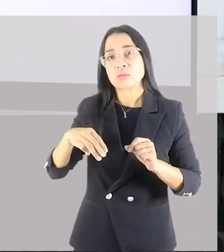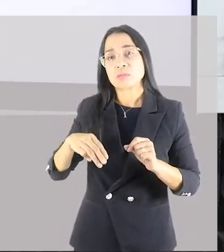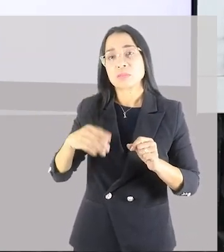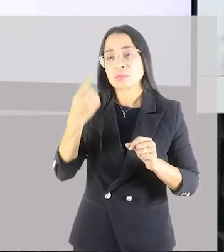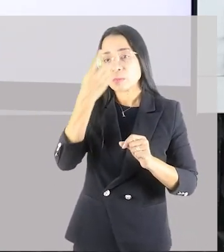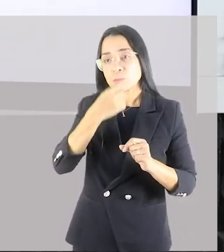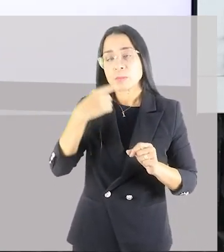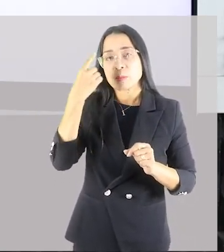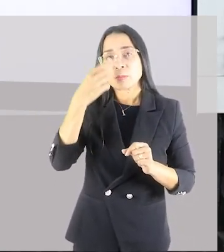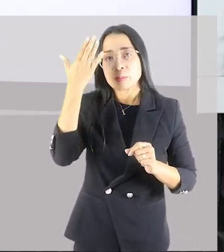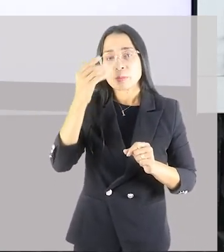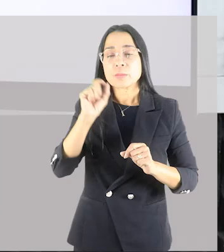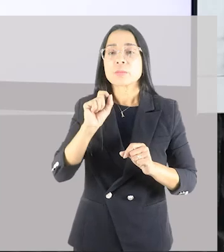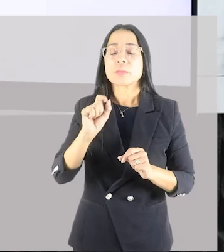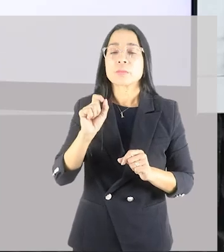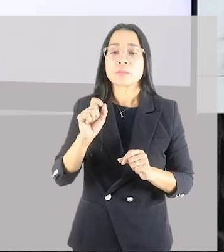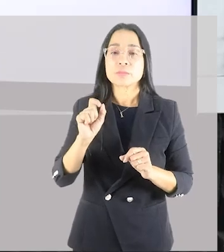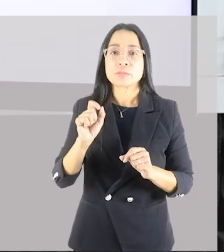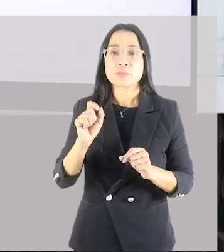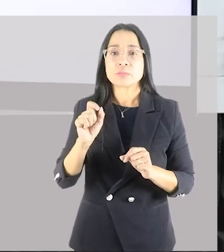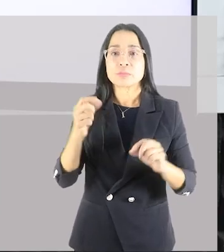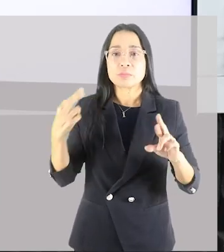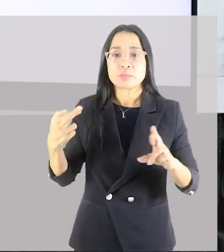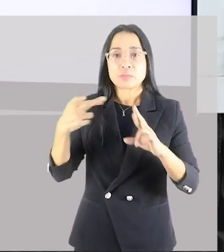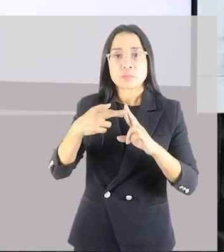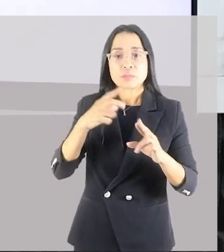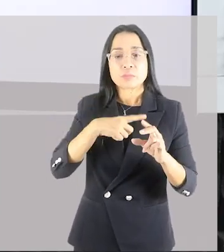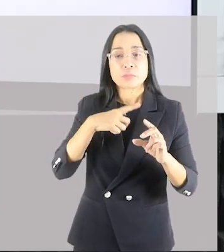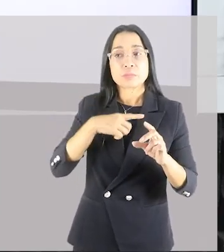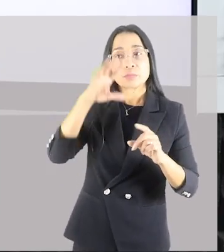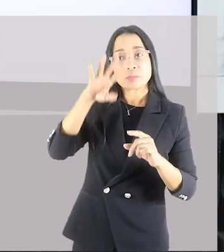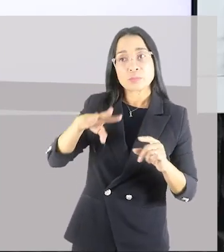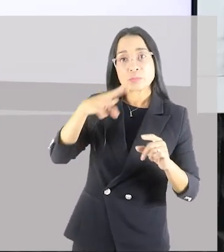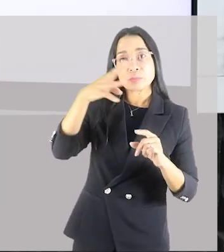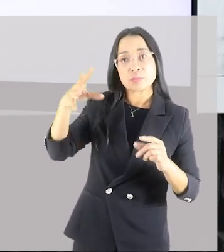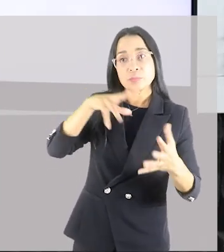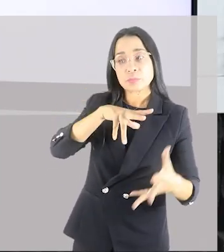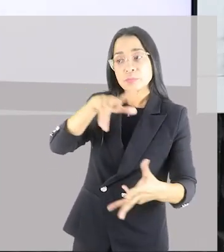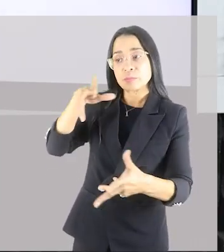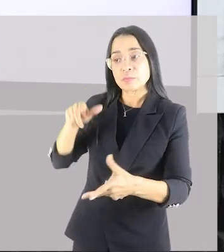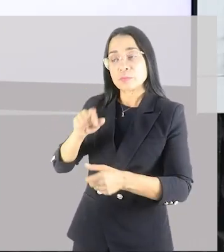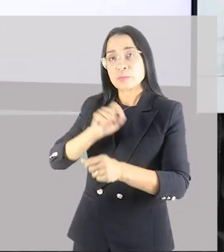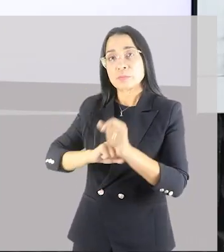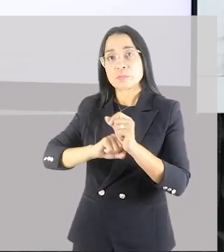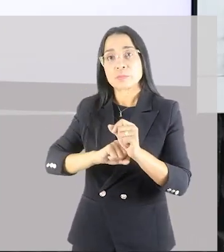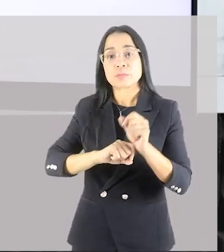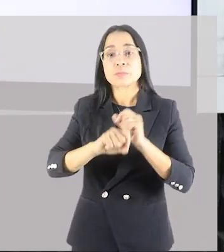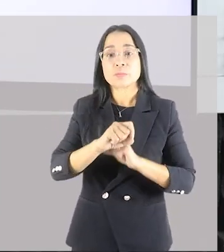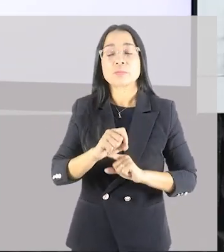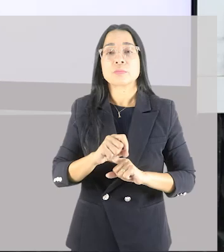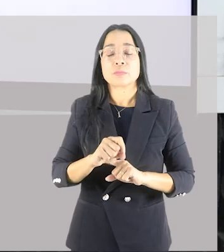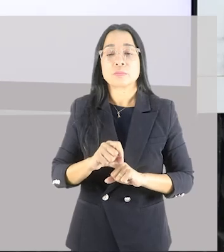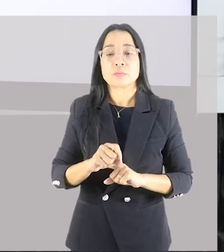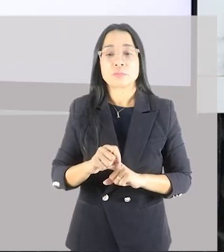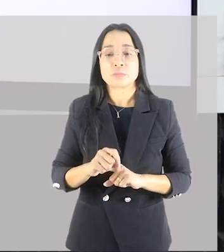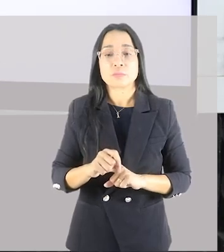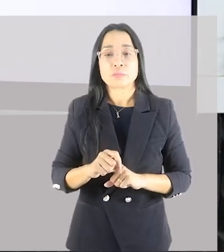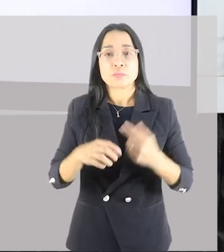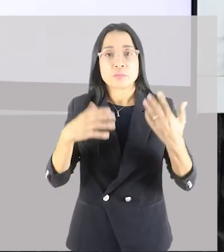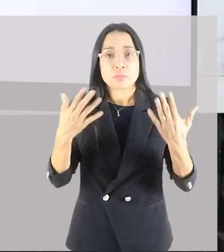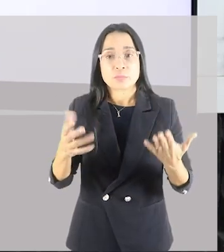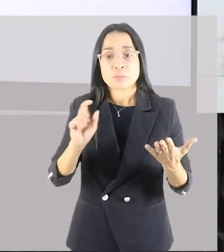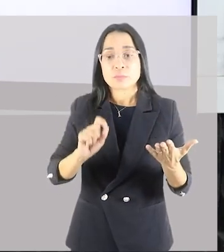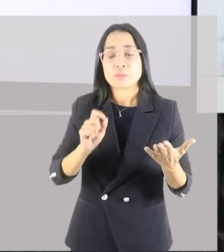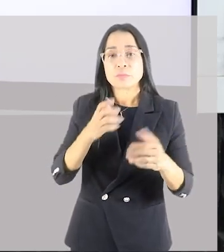Porque nós sabemos que a referência que nós temos é aquela capacidade desse indivíduo. Então,